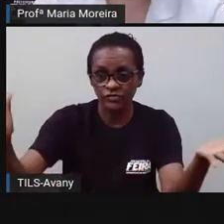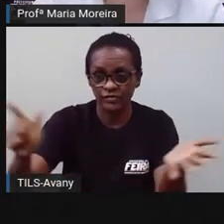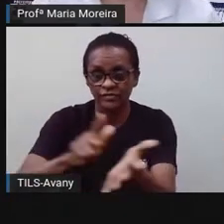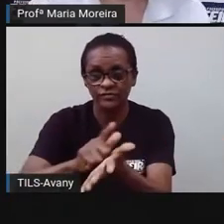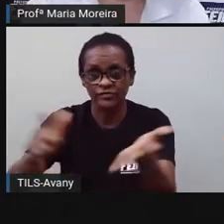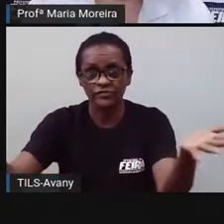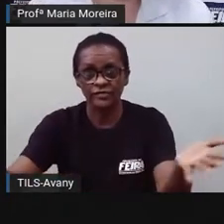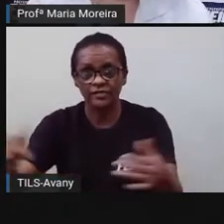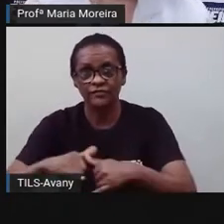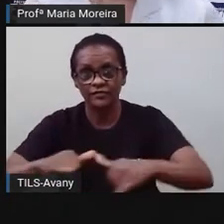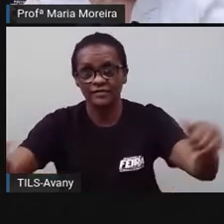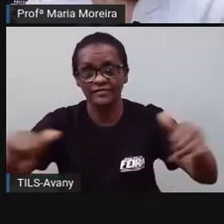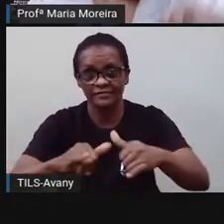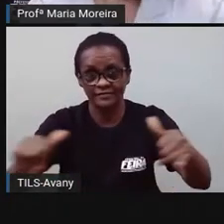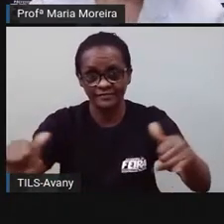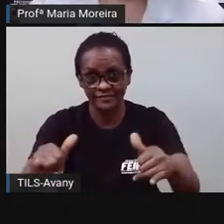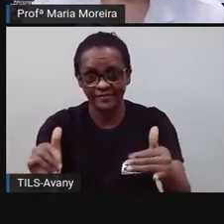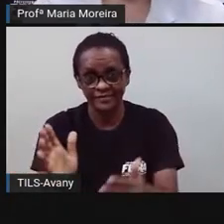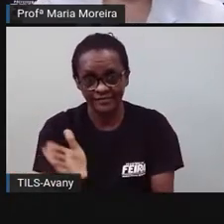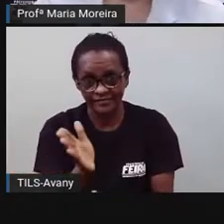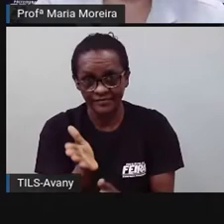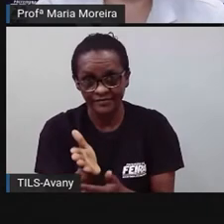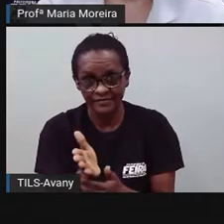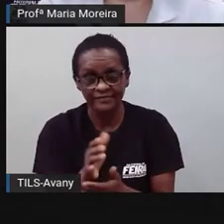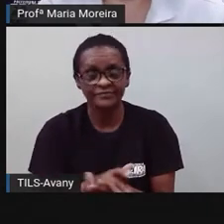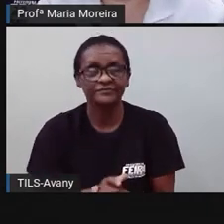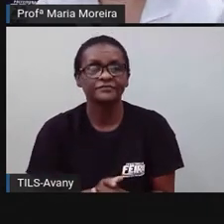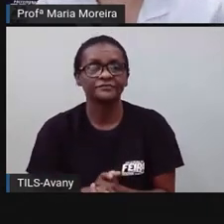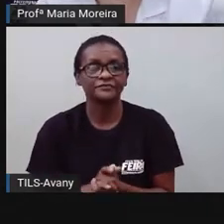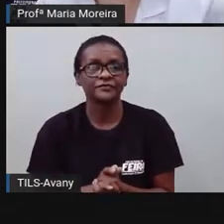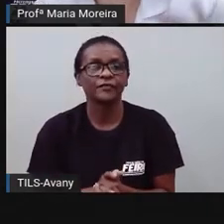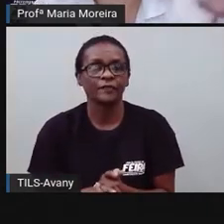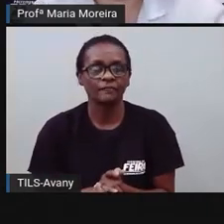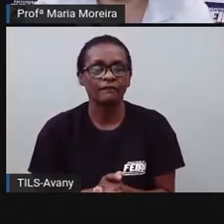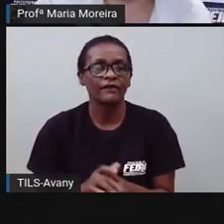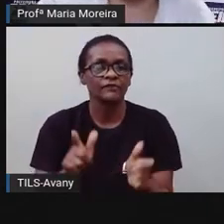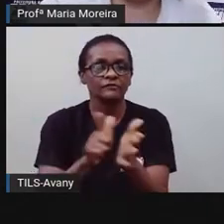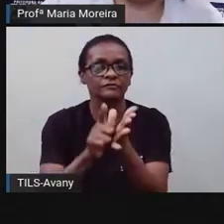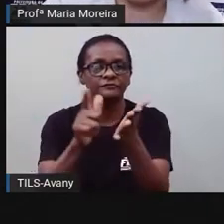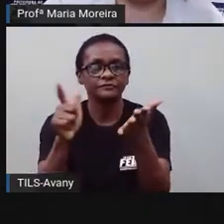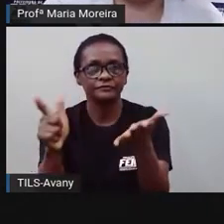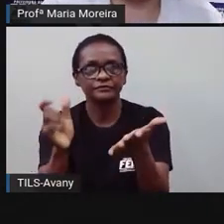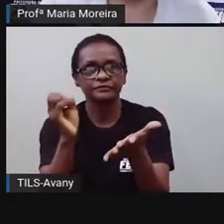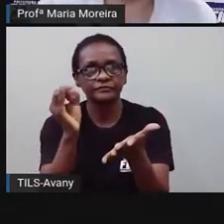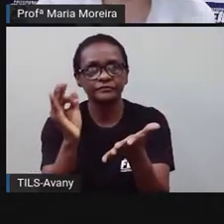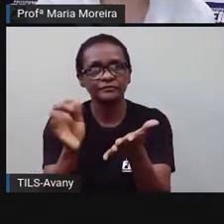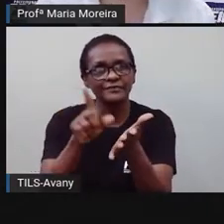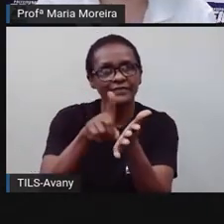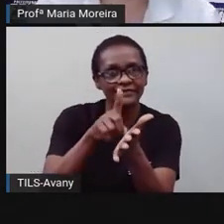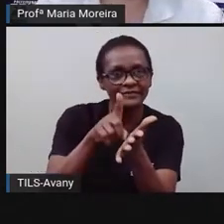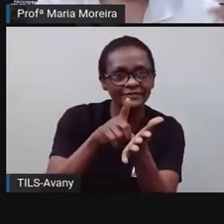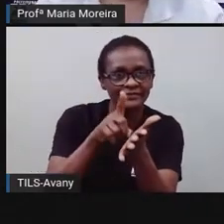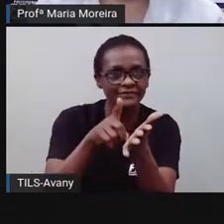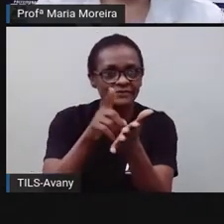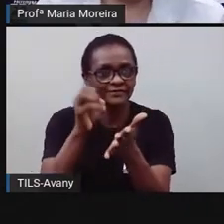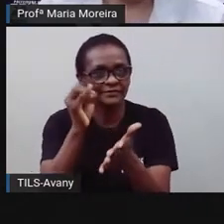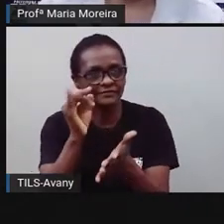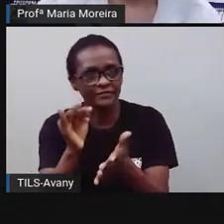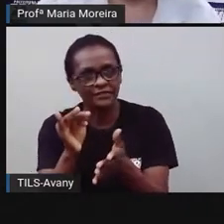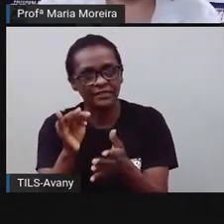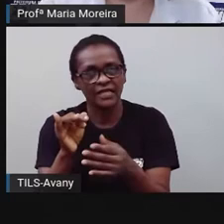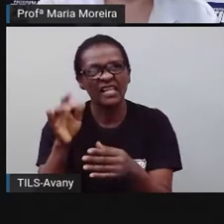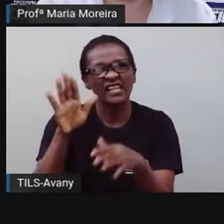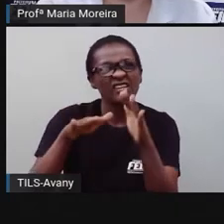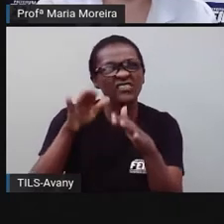correio! E aí o jornal correio vem lá com um CD, um DVD de brinde, acho que é aos sábados,